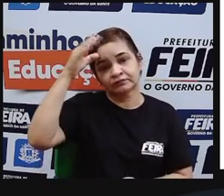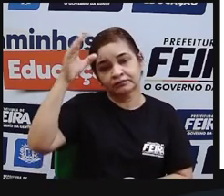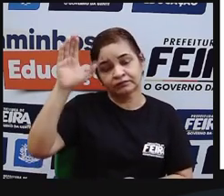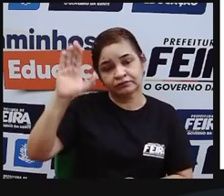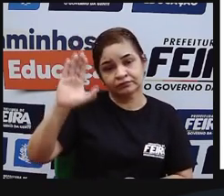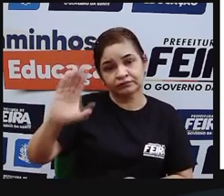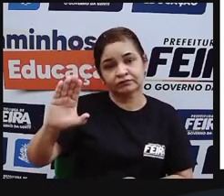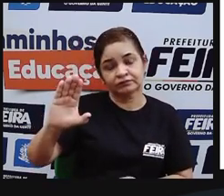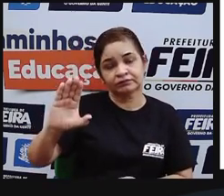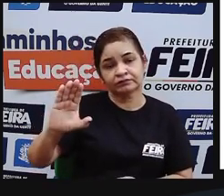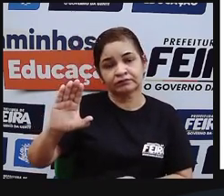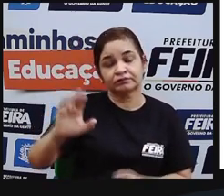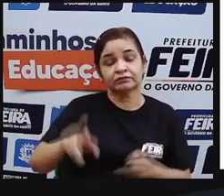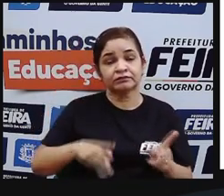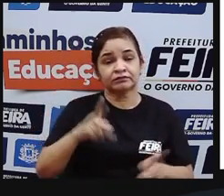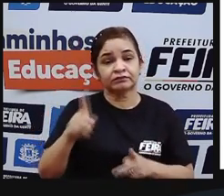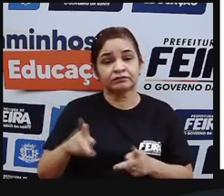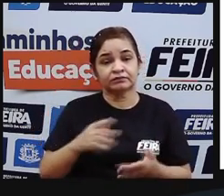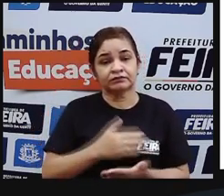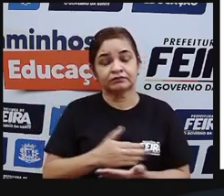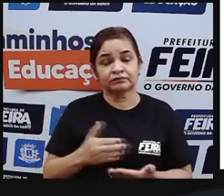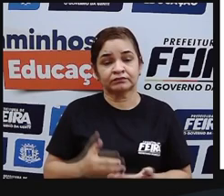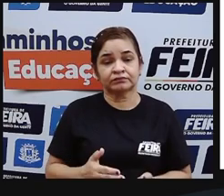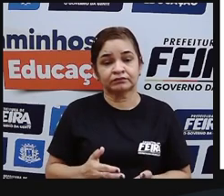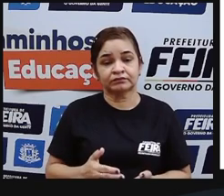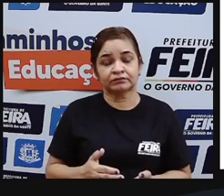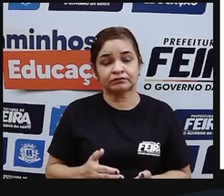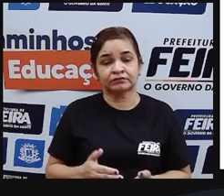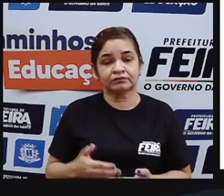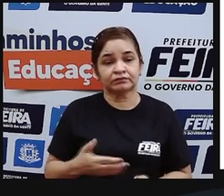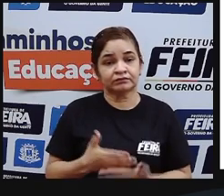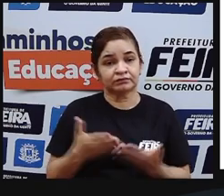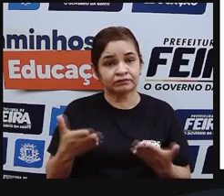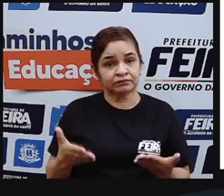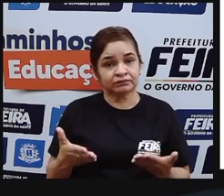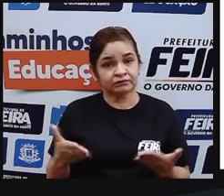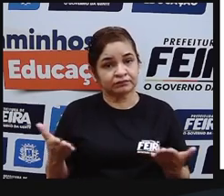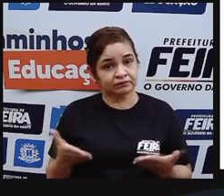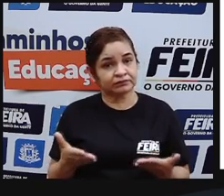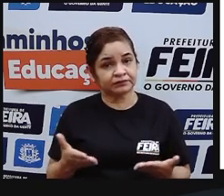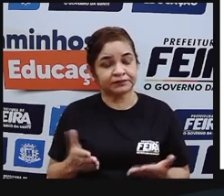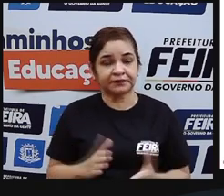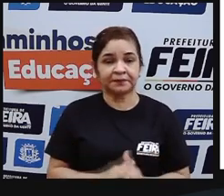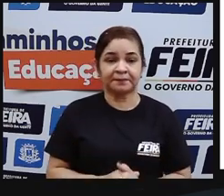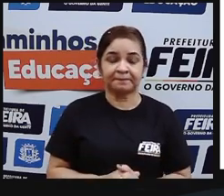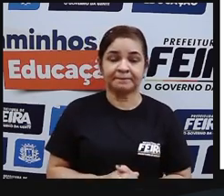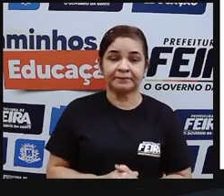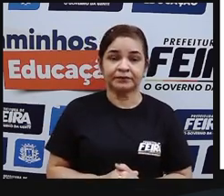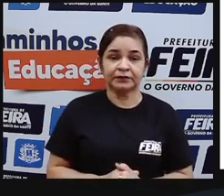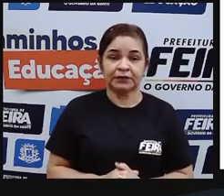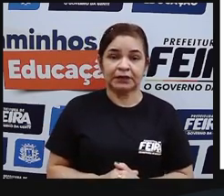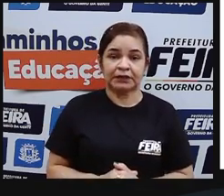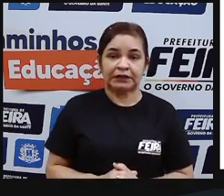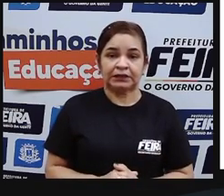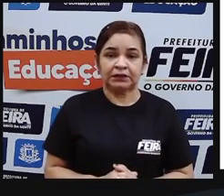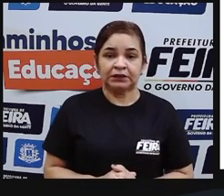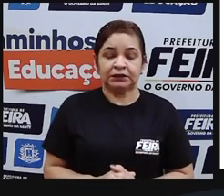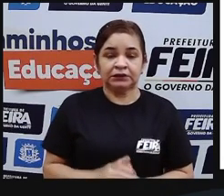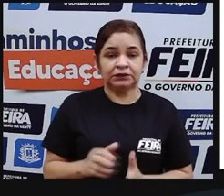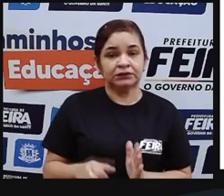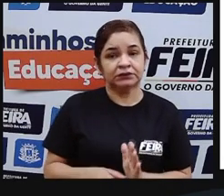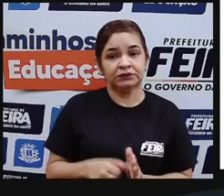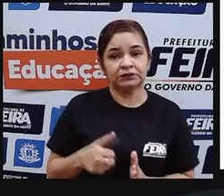que esses povos originários da América deixaram para nós nos dias de hoje. Nesse primeiro